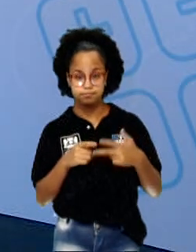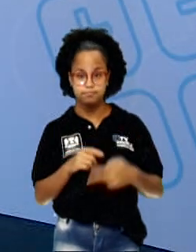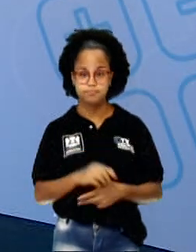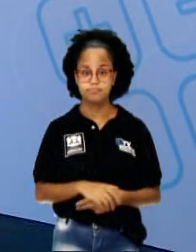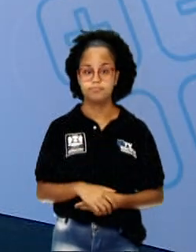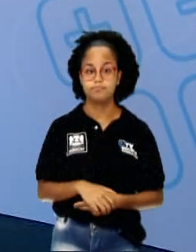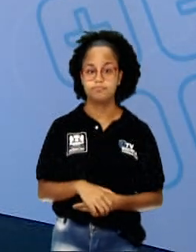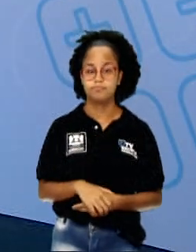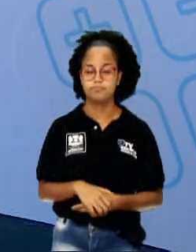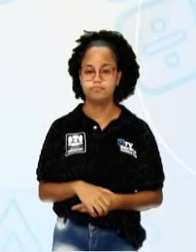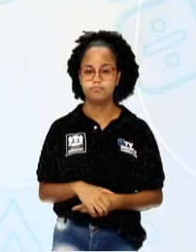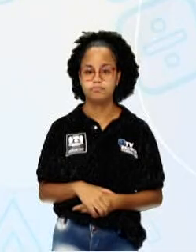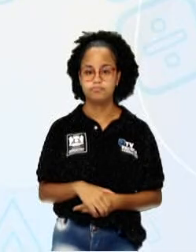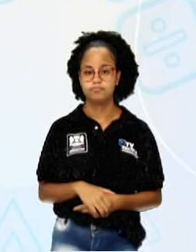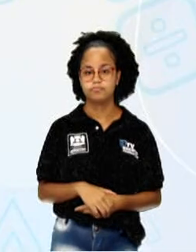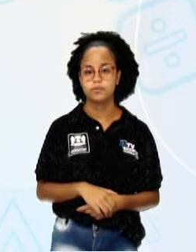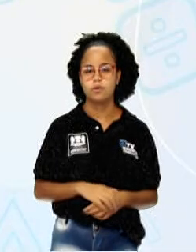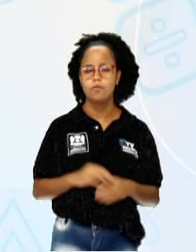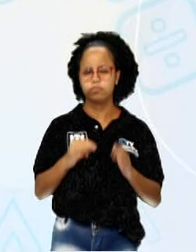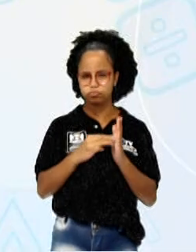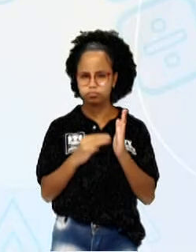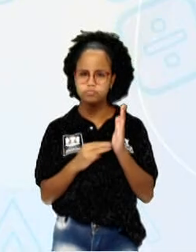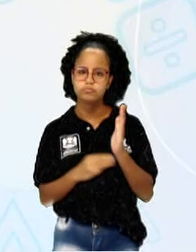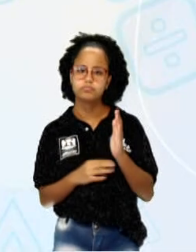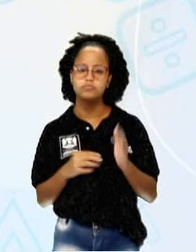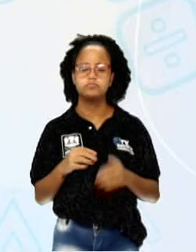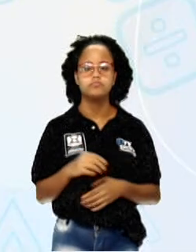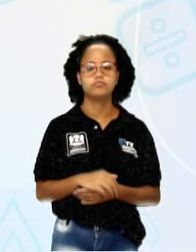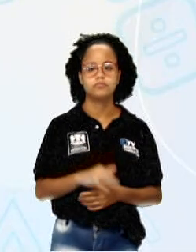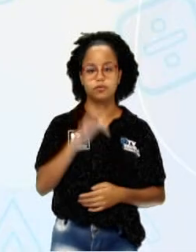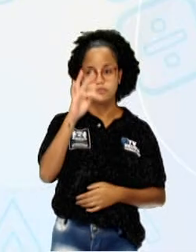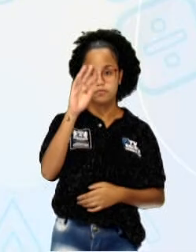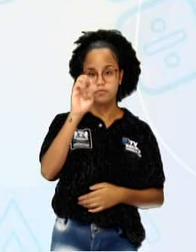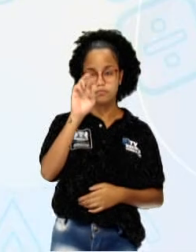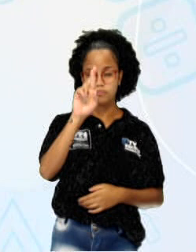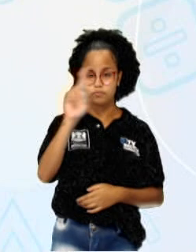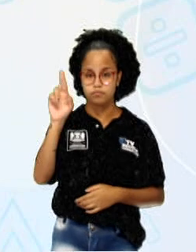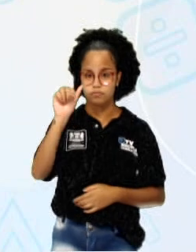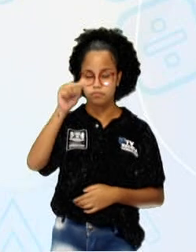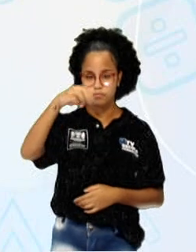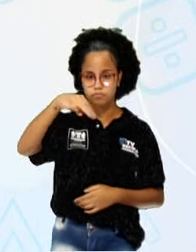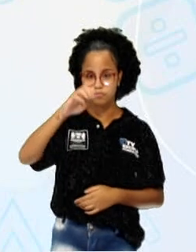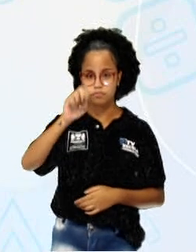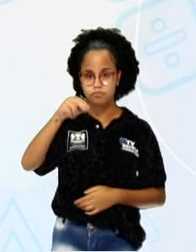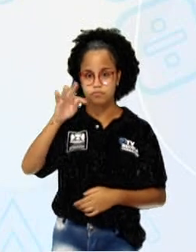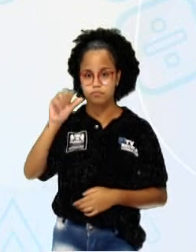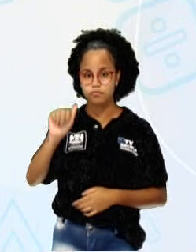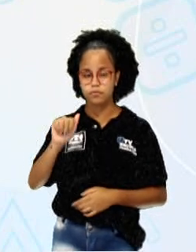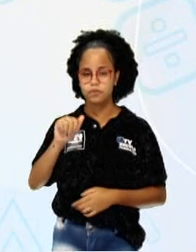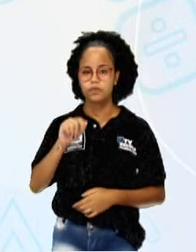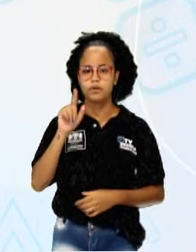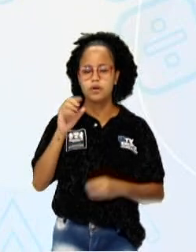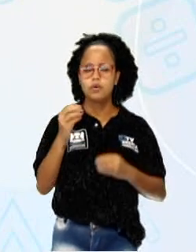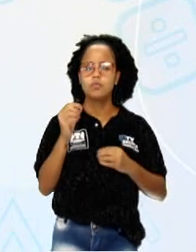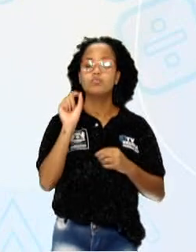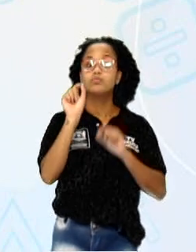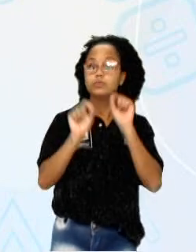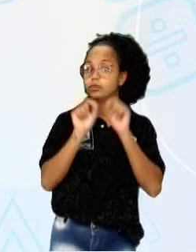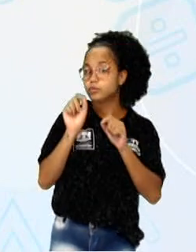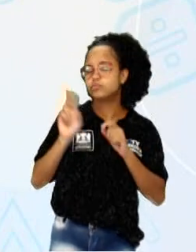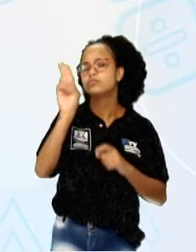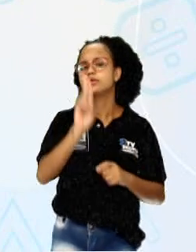materialidade. A ferramenta. A ferramenta já é o instrumento que eu vou usar